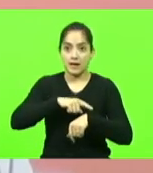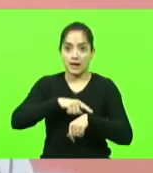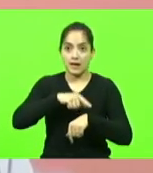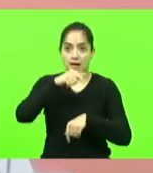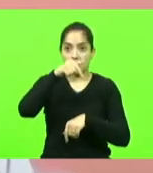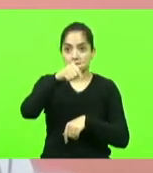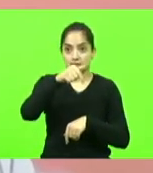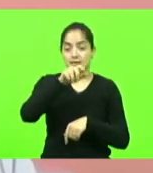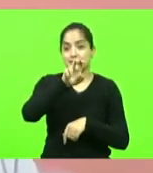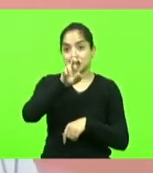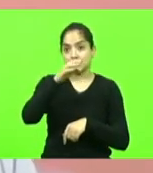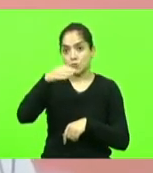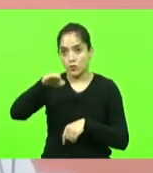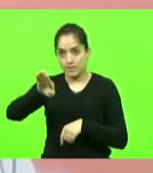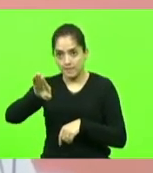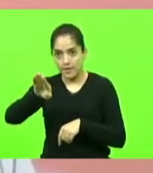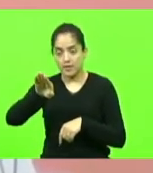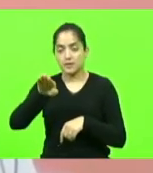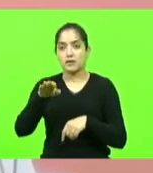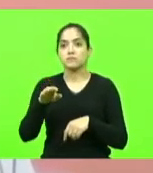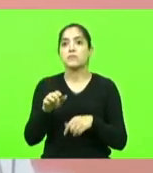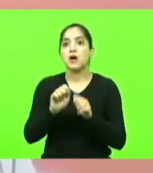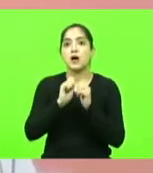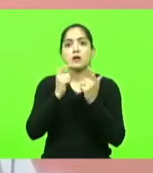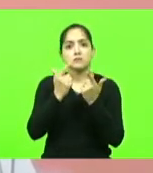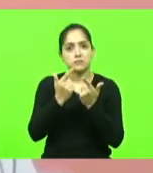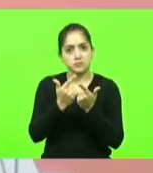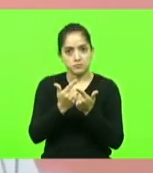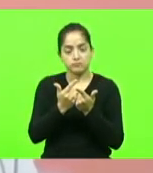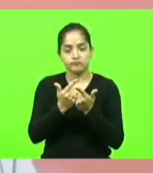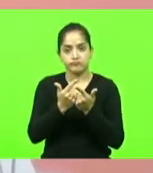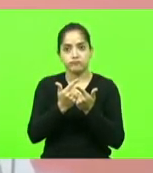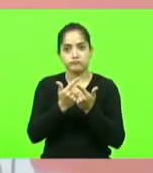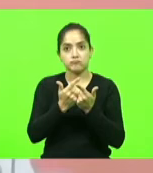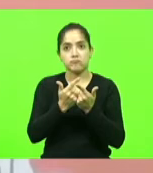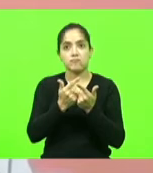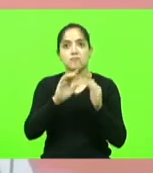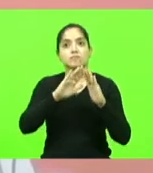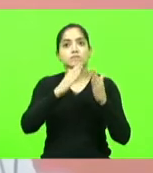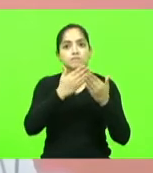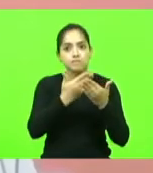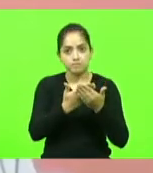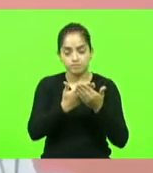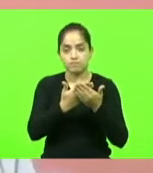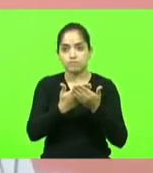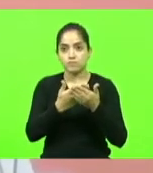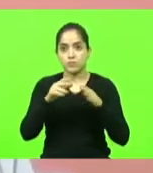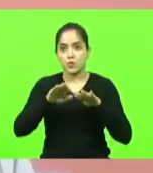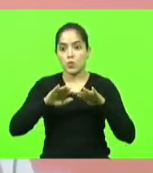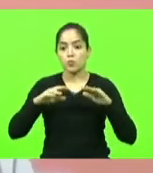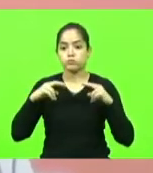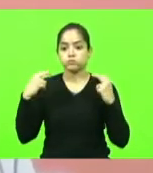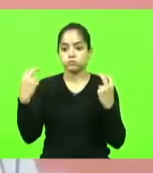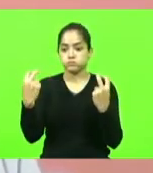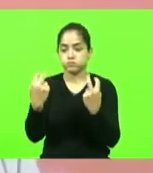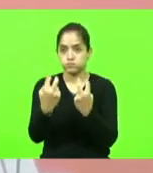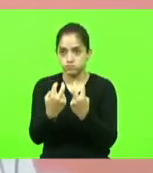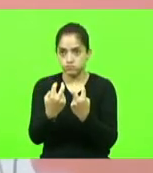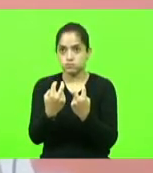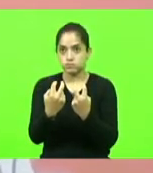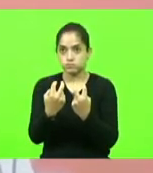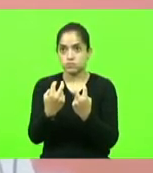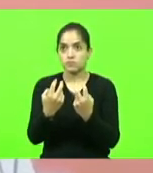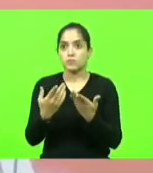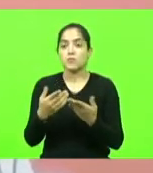a escola do legislativo promove uma mesa redonda com a desembargadora do tribunal de justiça do